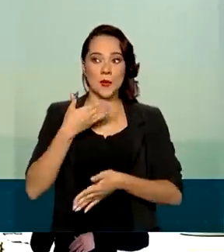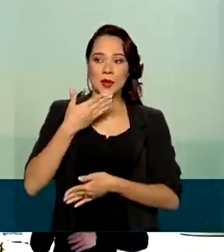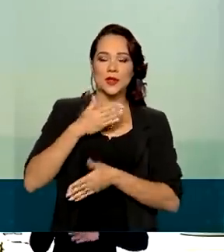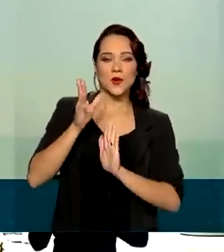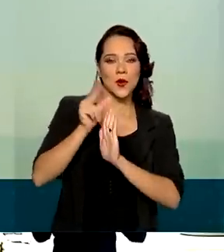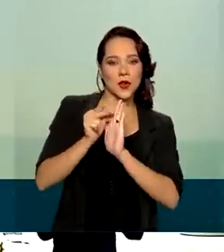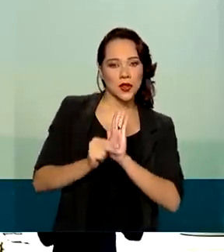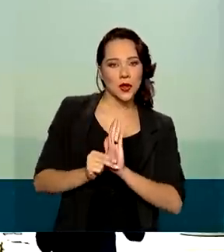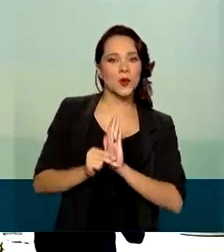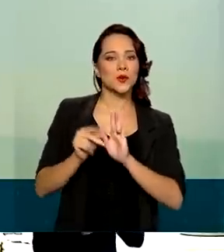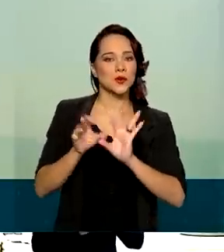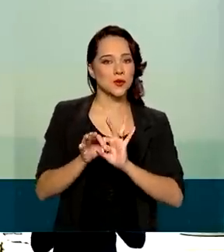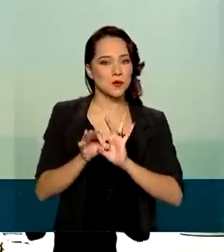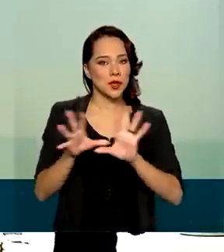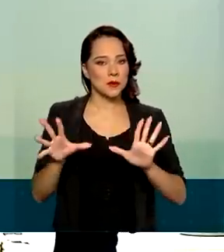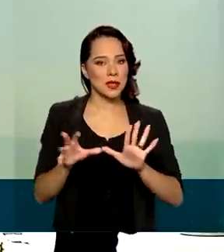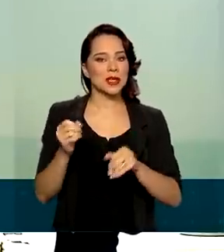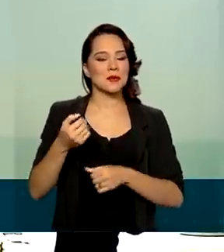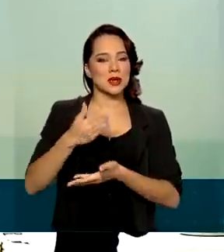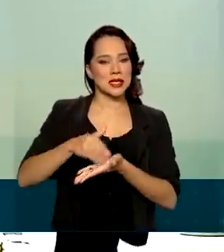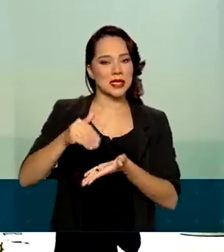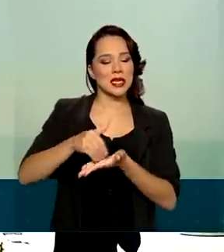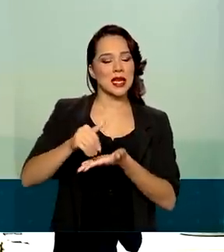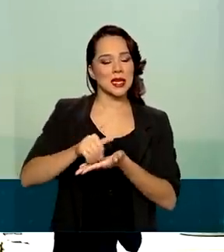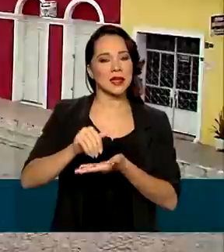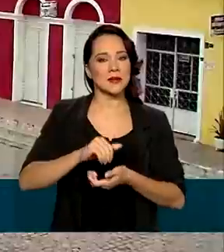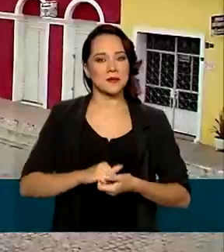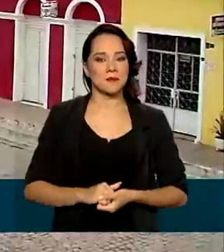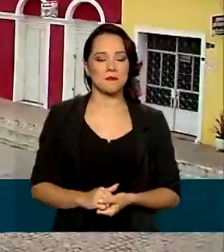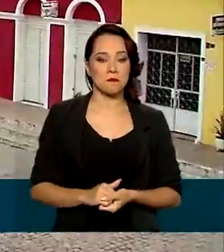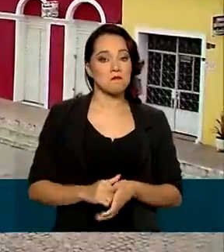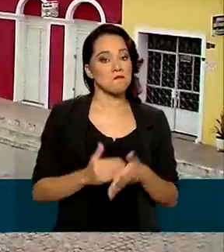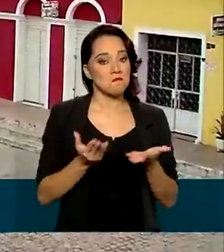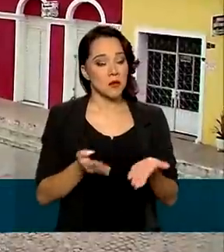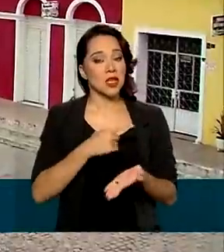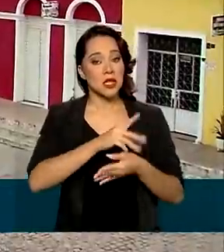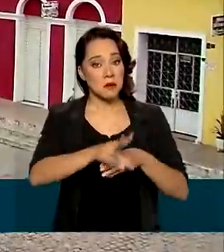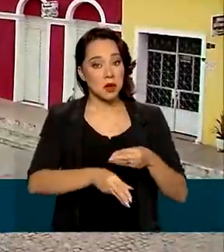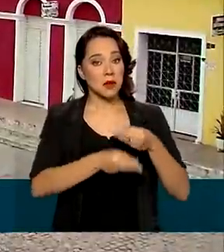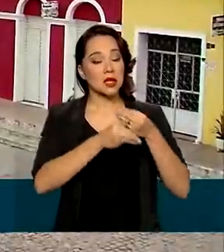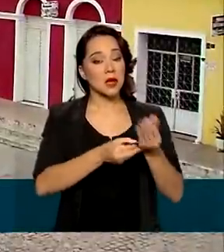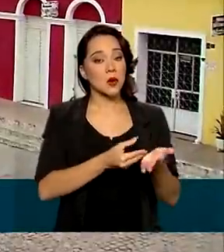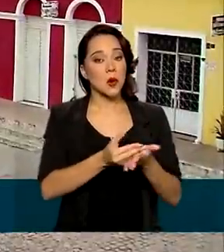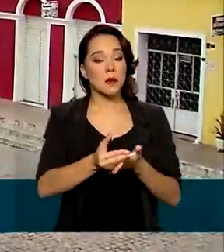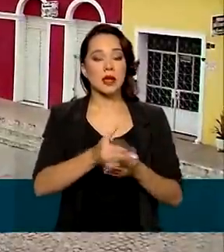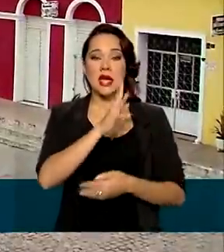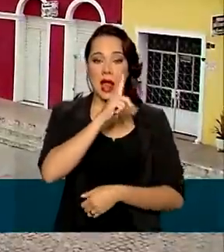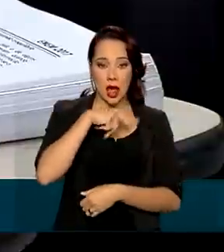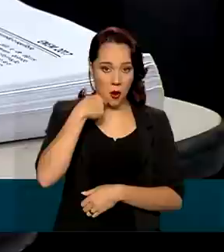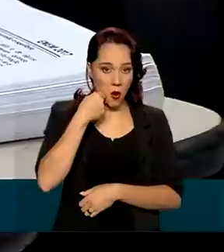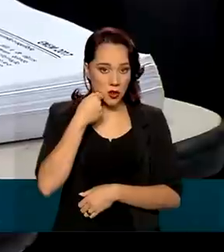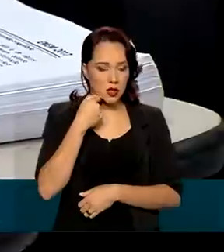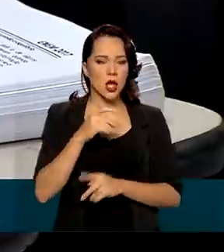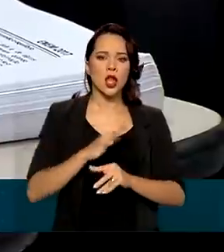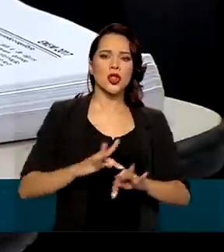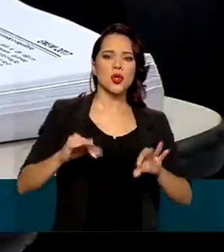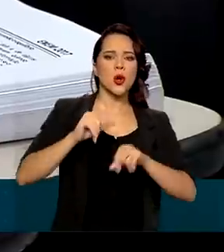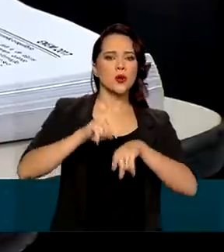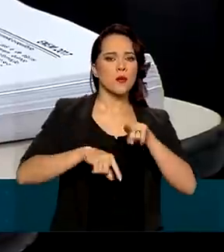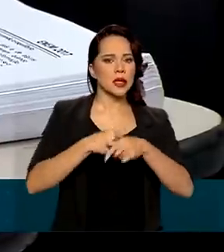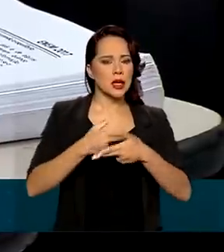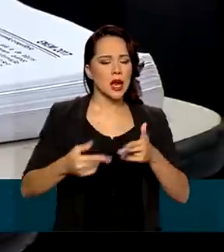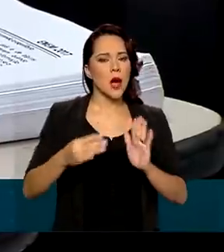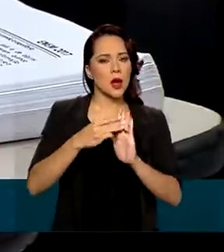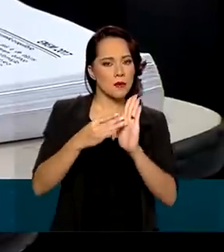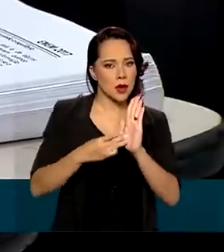conteúdos disponibilizados pela Secretaria de Alfabetização. Apesar de ser implementado inicialmente em Alagoas, todo o material e